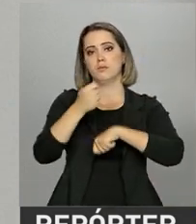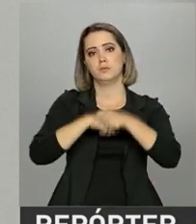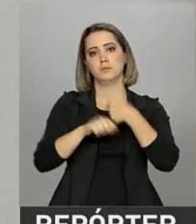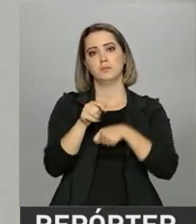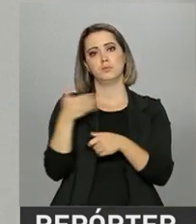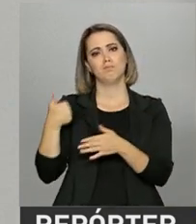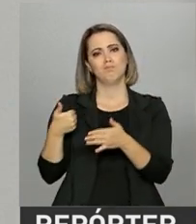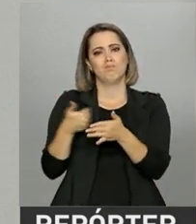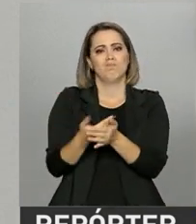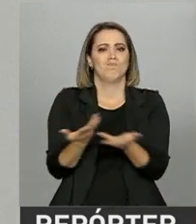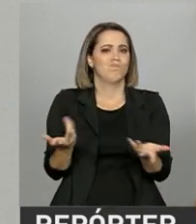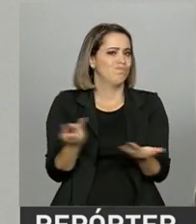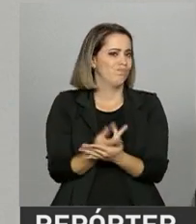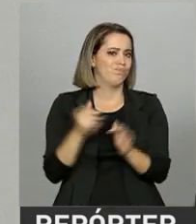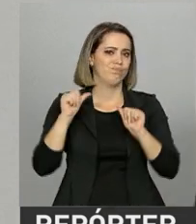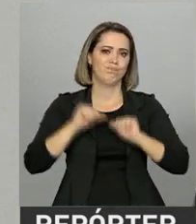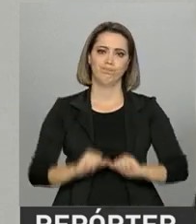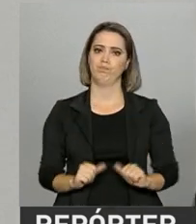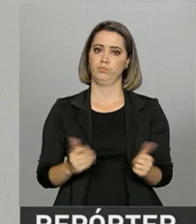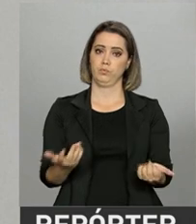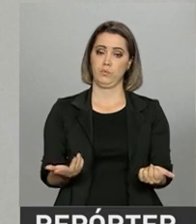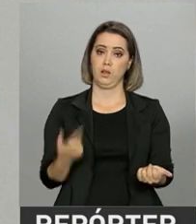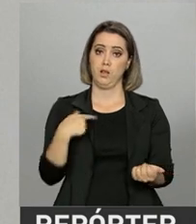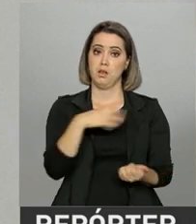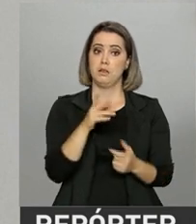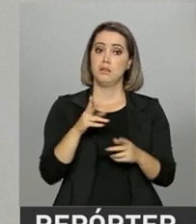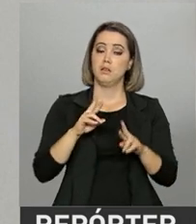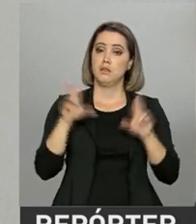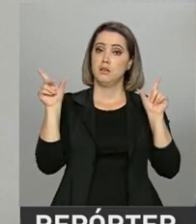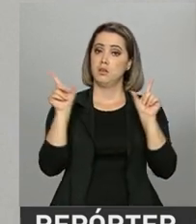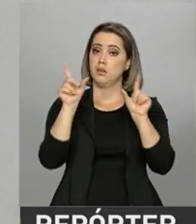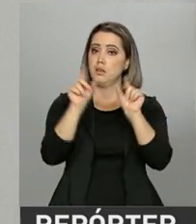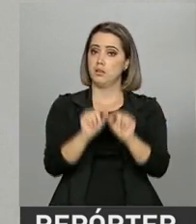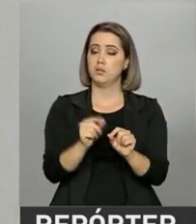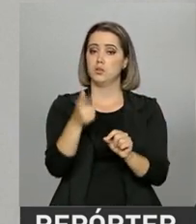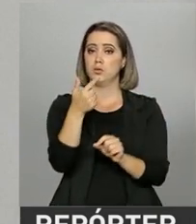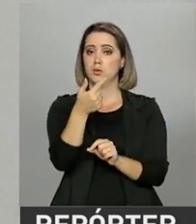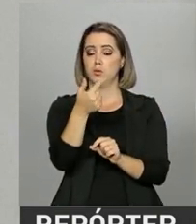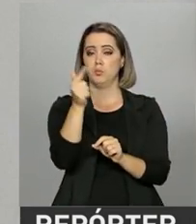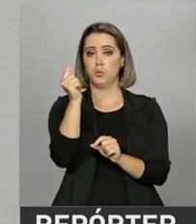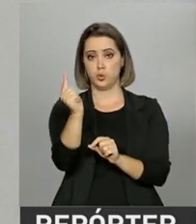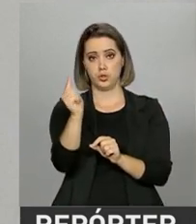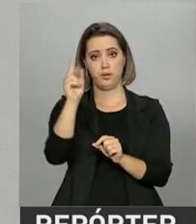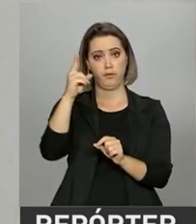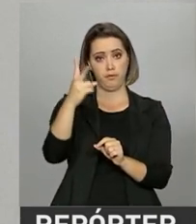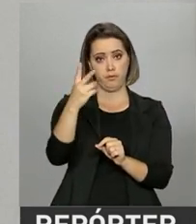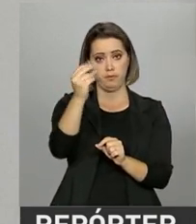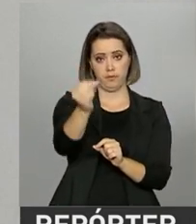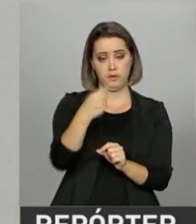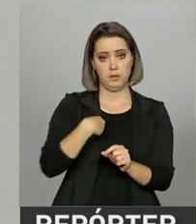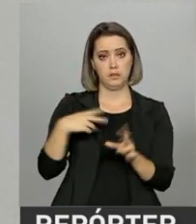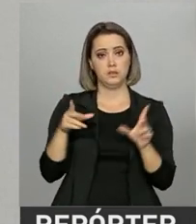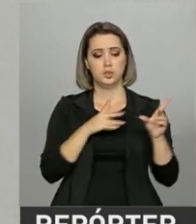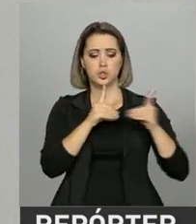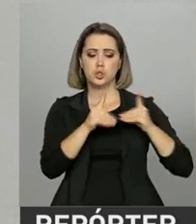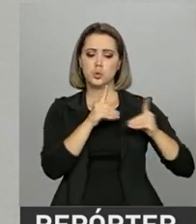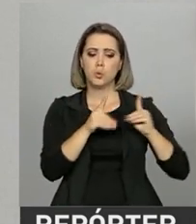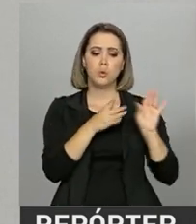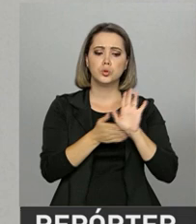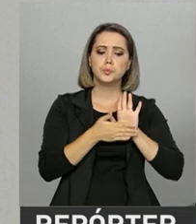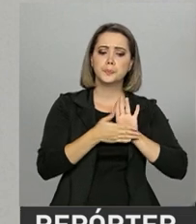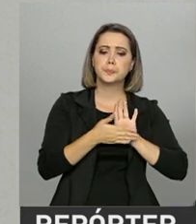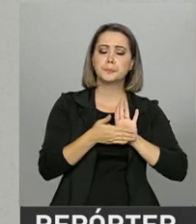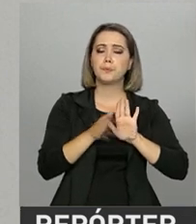últimos anos e que não funcionou. Em resumo, o papel do G20 é exatamente debater, colocar os assuntos claramente